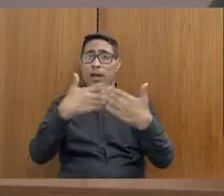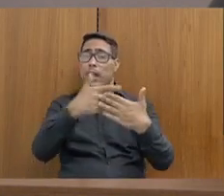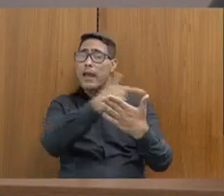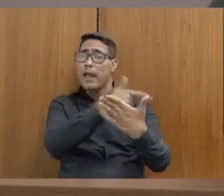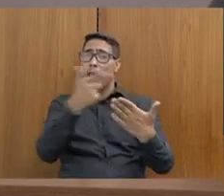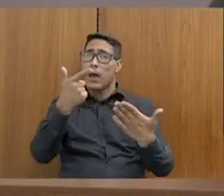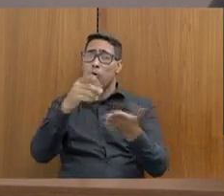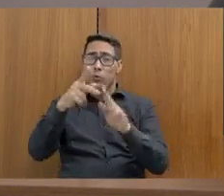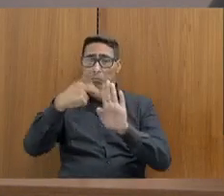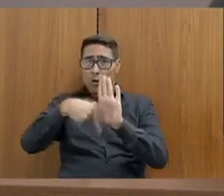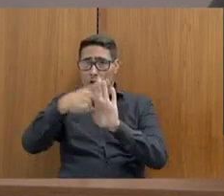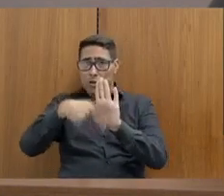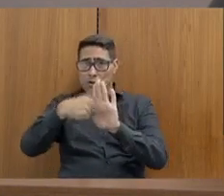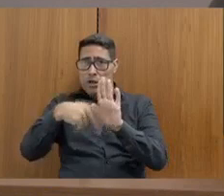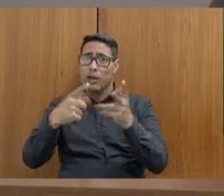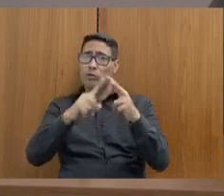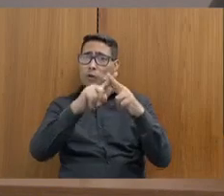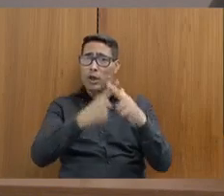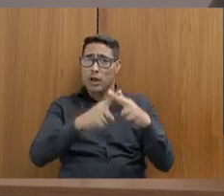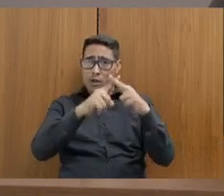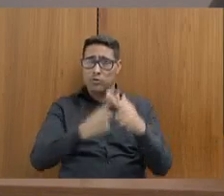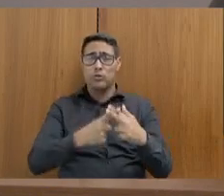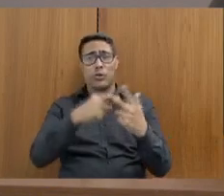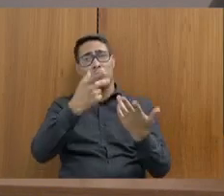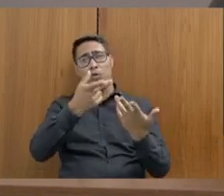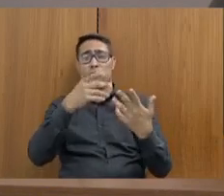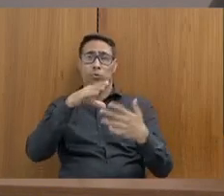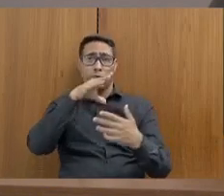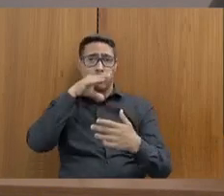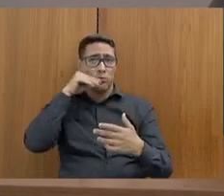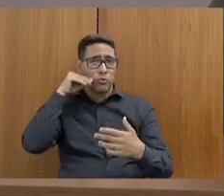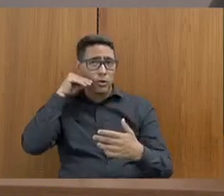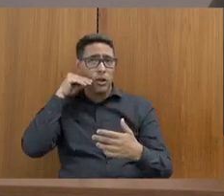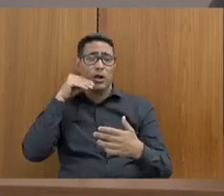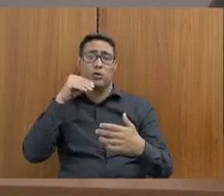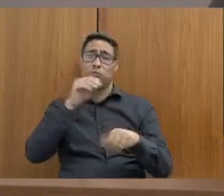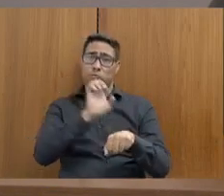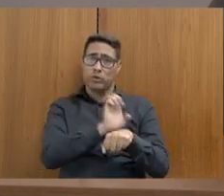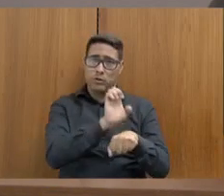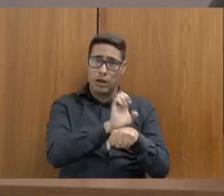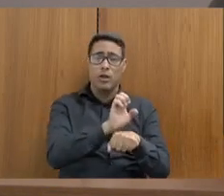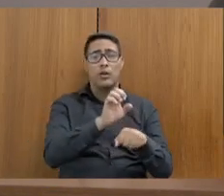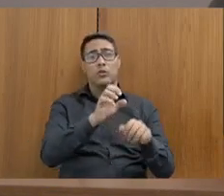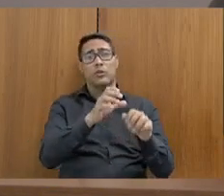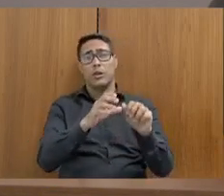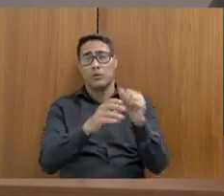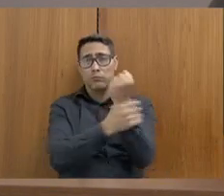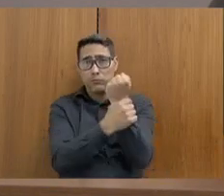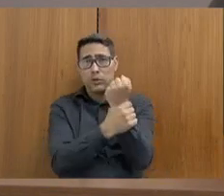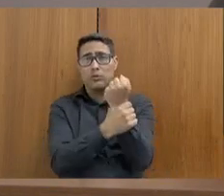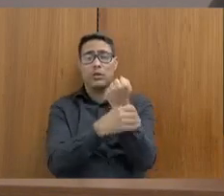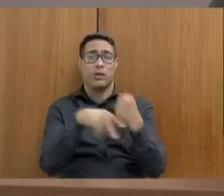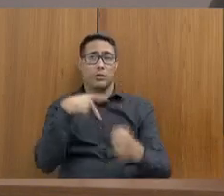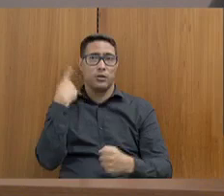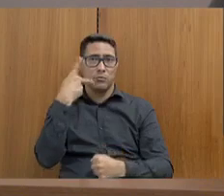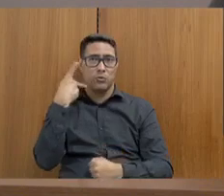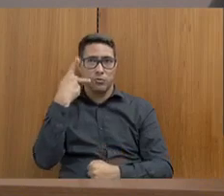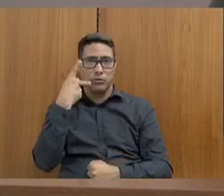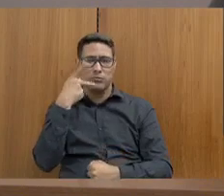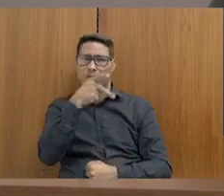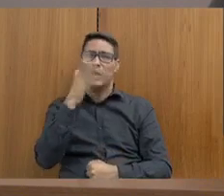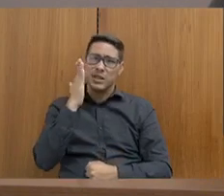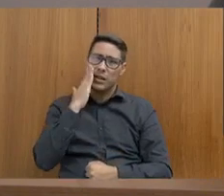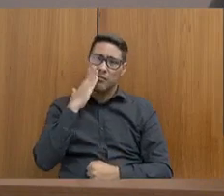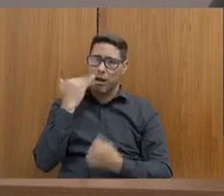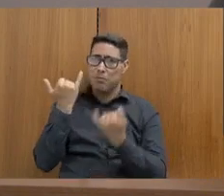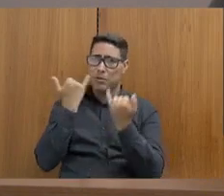servidores em geral do Estado e também da segurança pública. a gente sabe por informações internas que